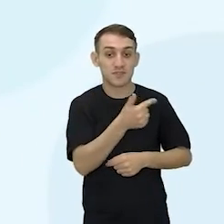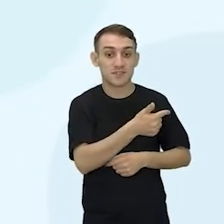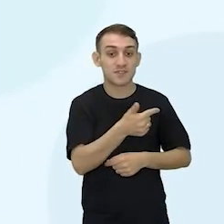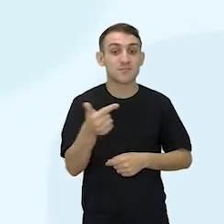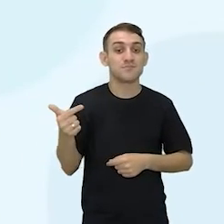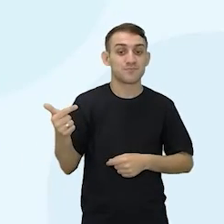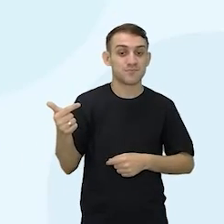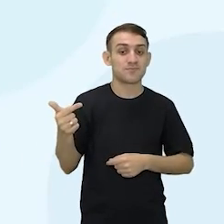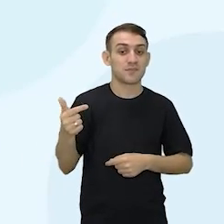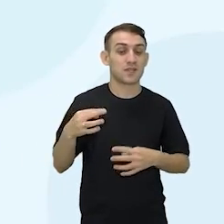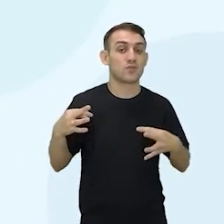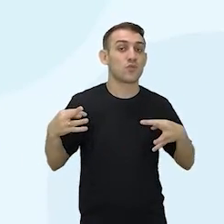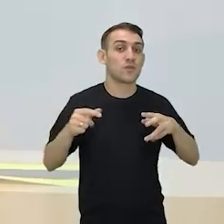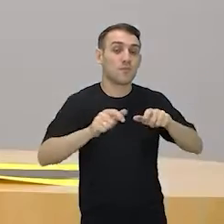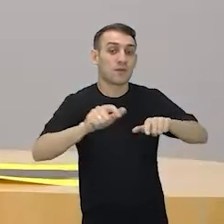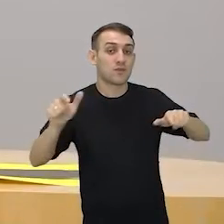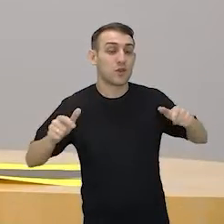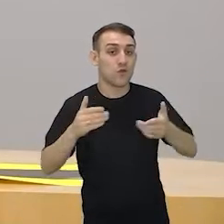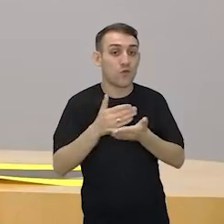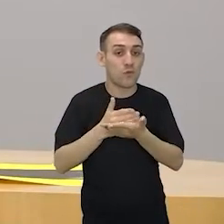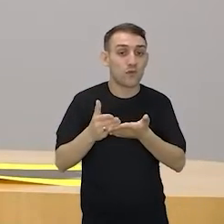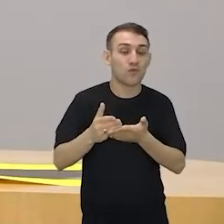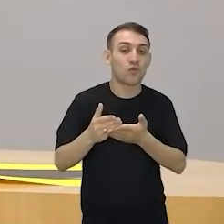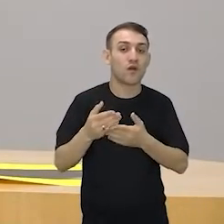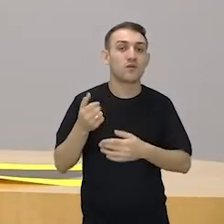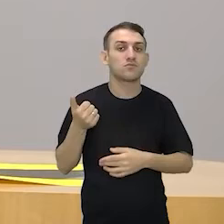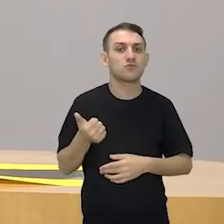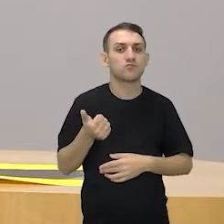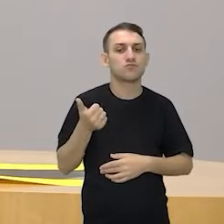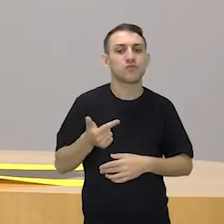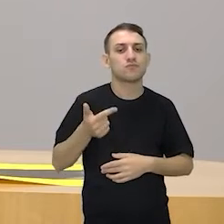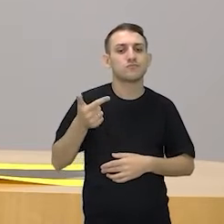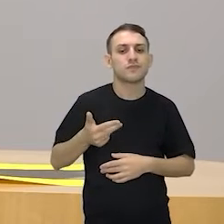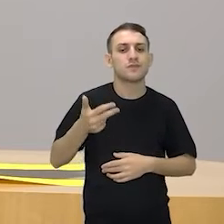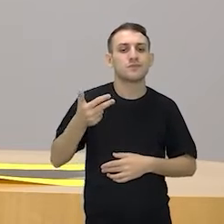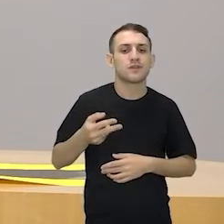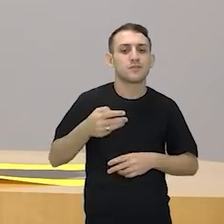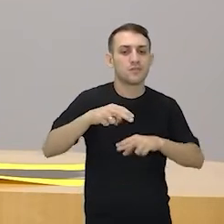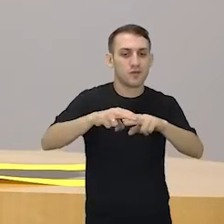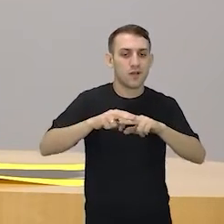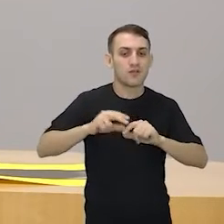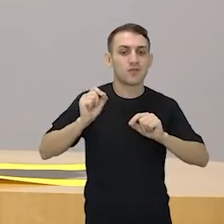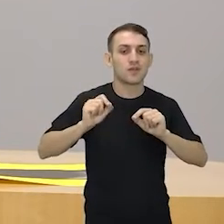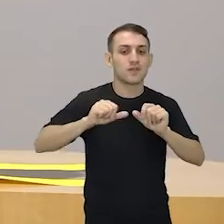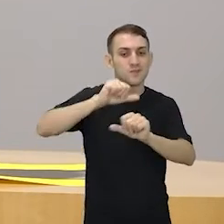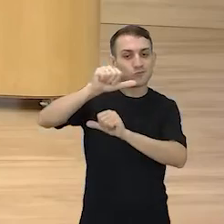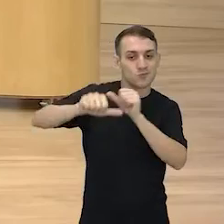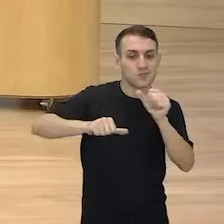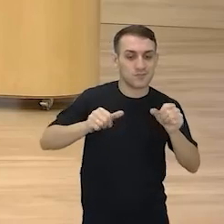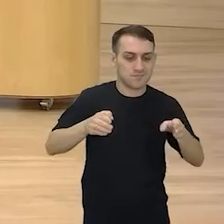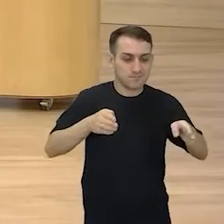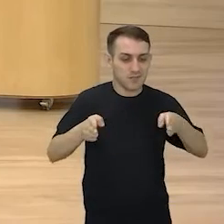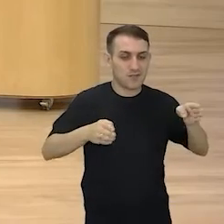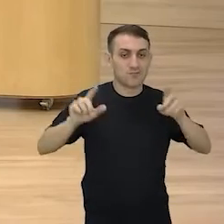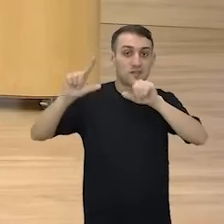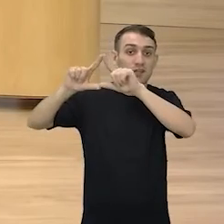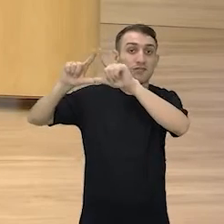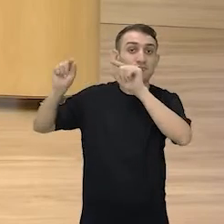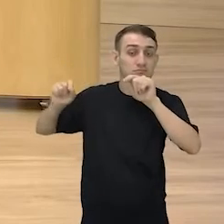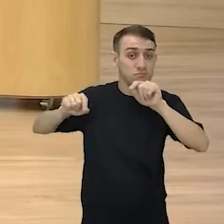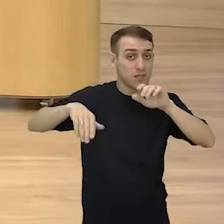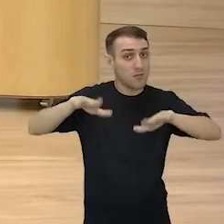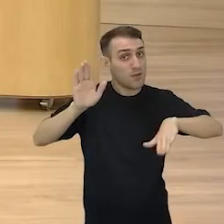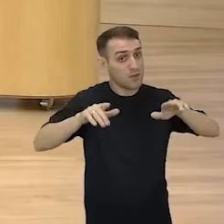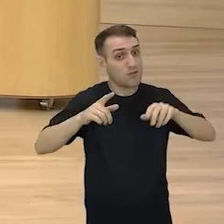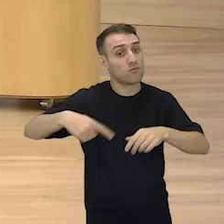E aí as pessoas começaram a contar os dias aí pela mudança de fases da lua. Muito bem. Dependendo se